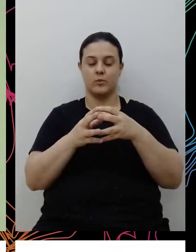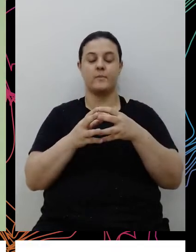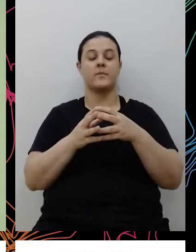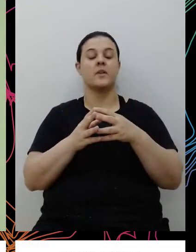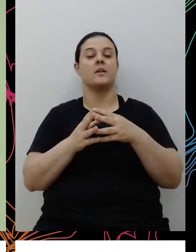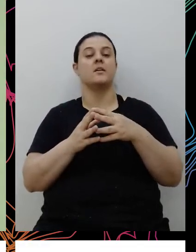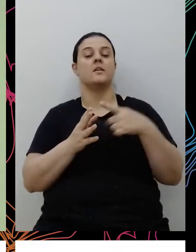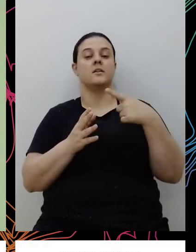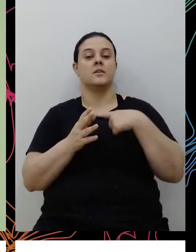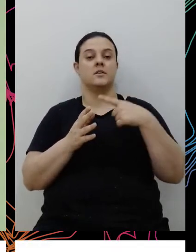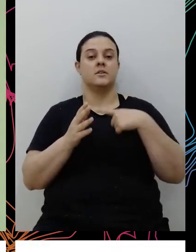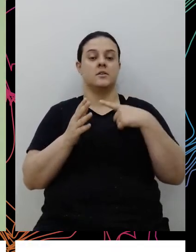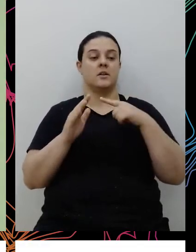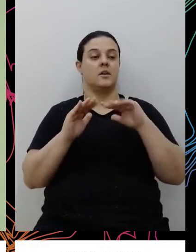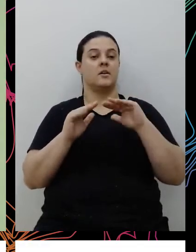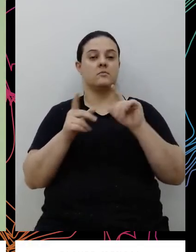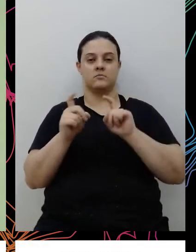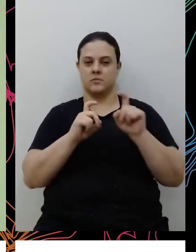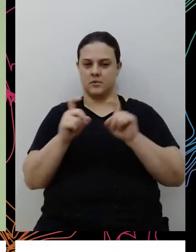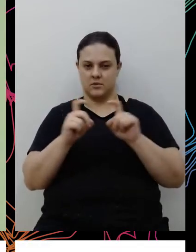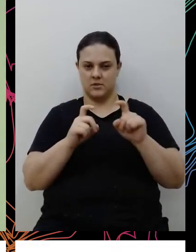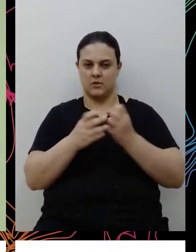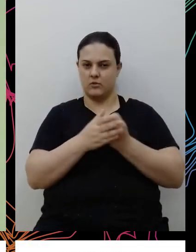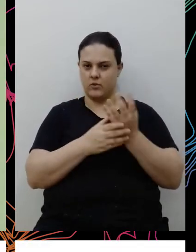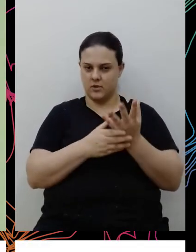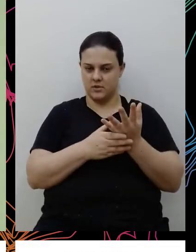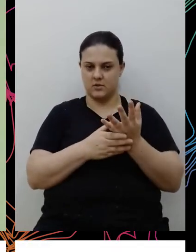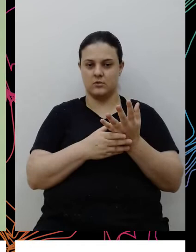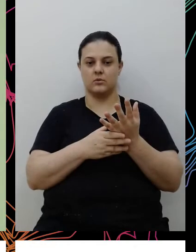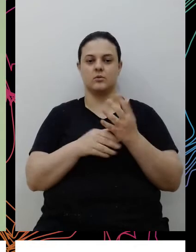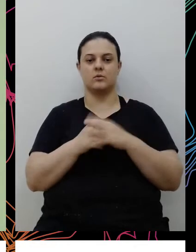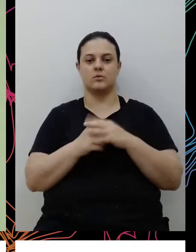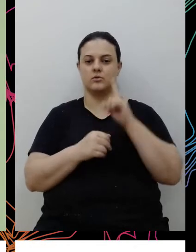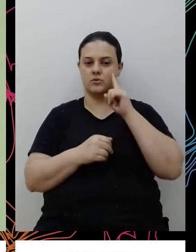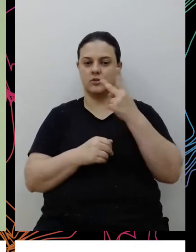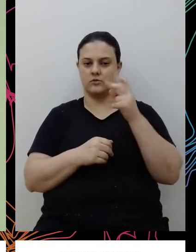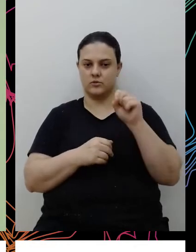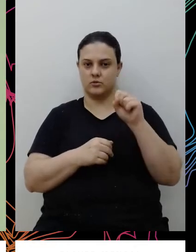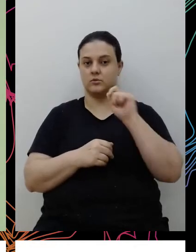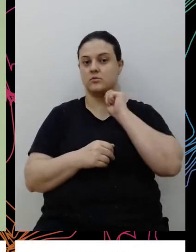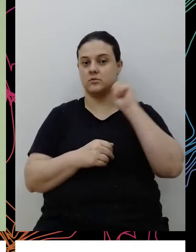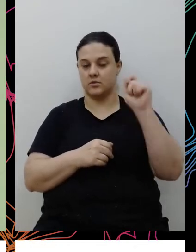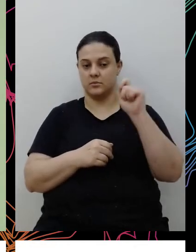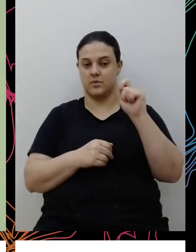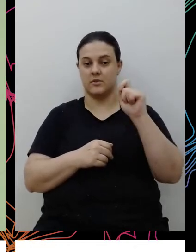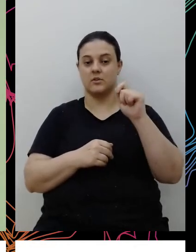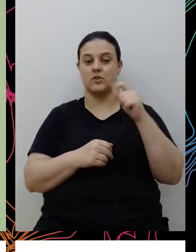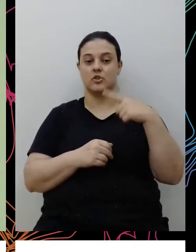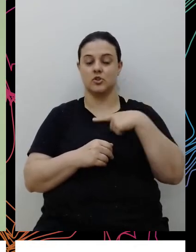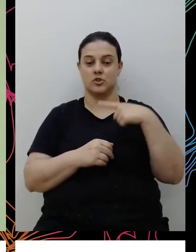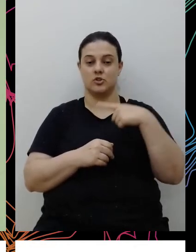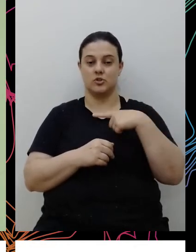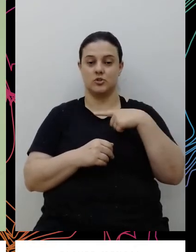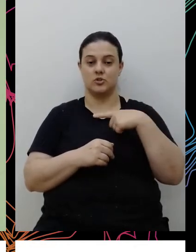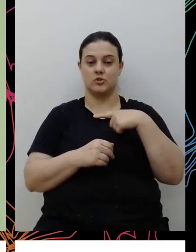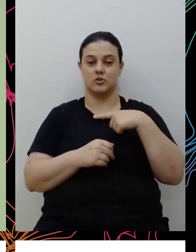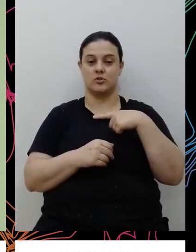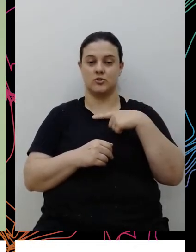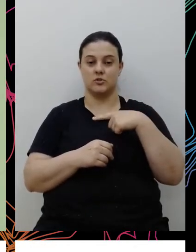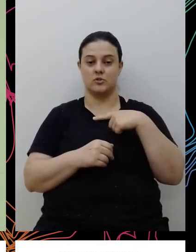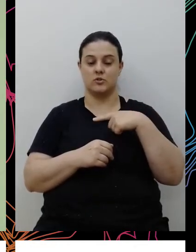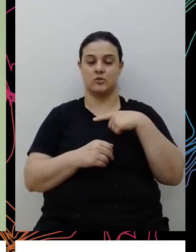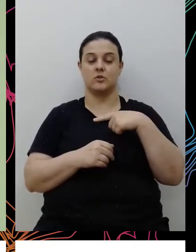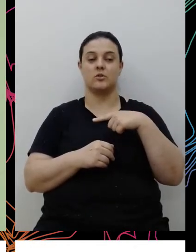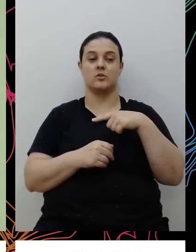um fórum de fornecedores, o Carrefour no dia 28 de abril, com mais de nosso, com mais não, para os nossos